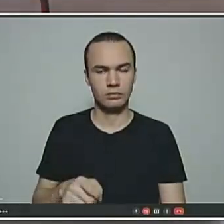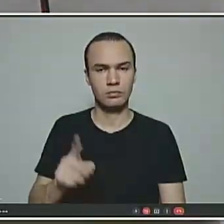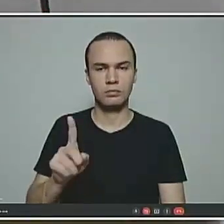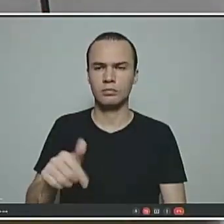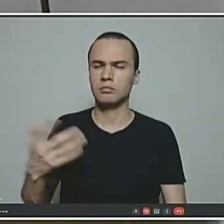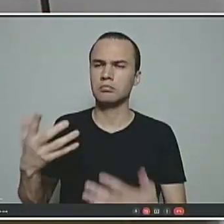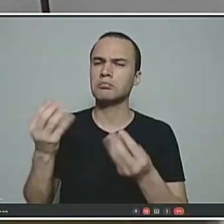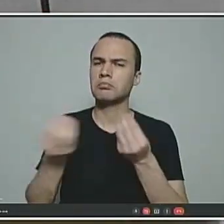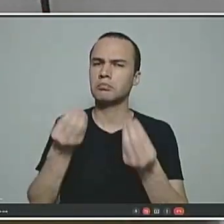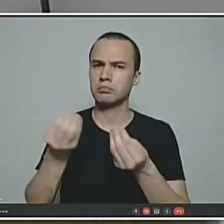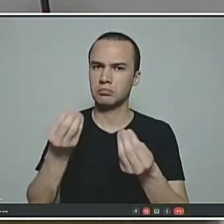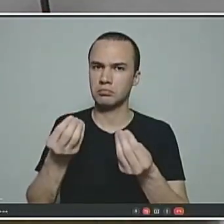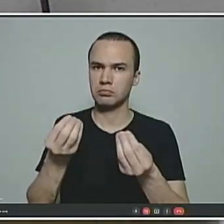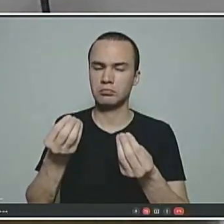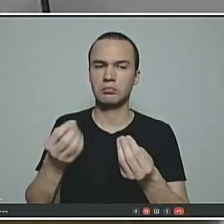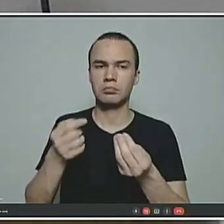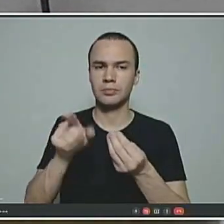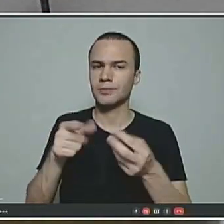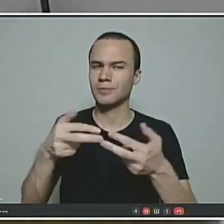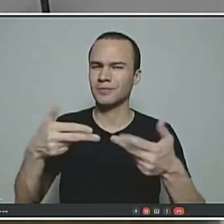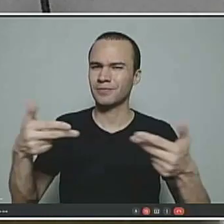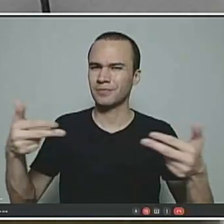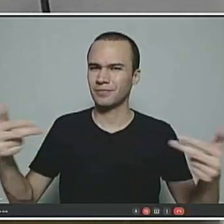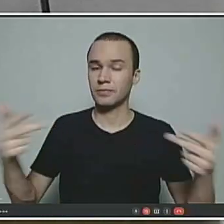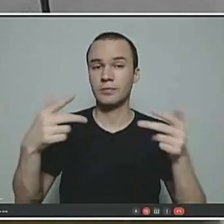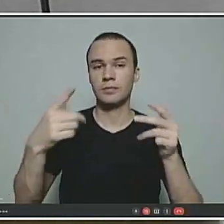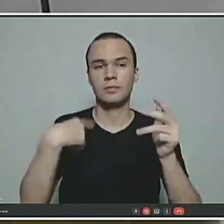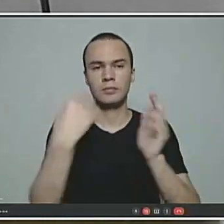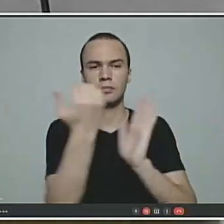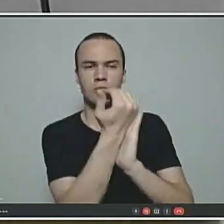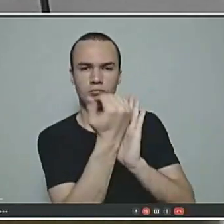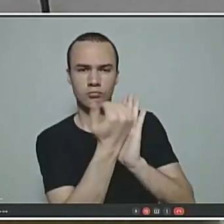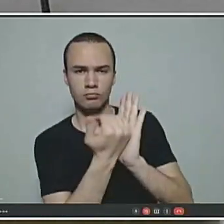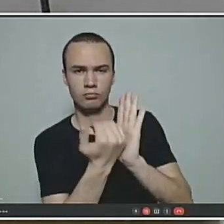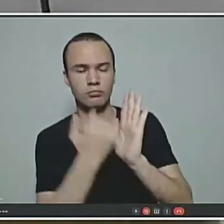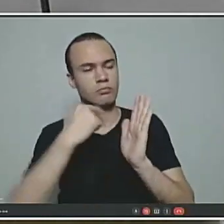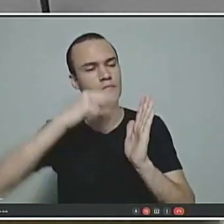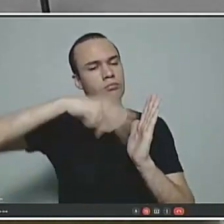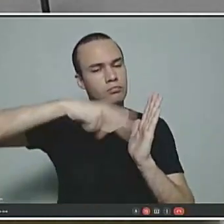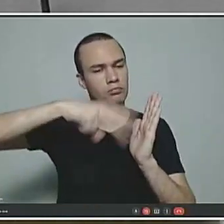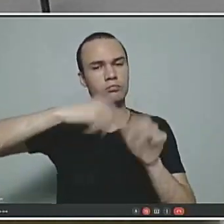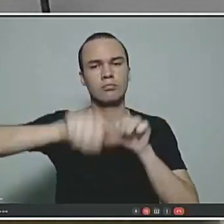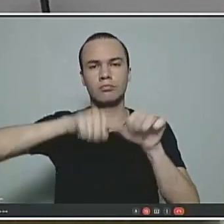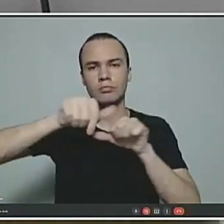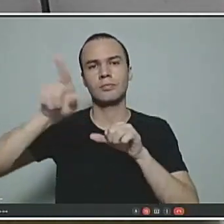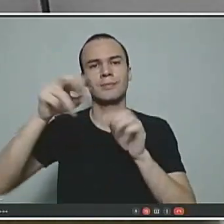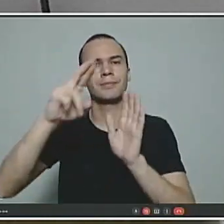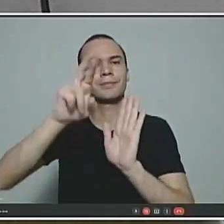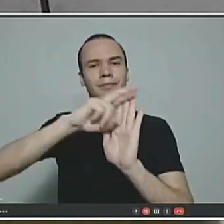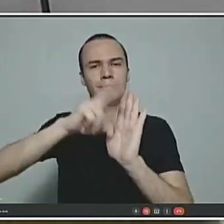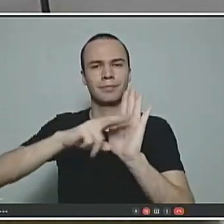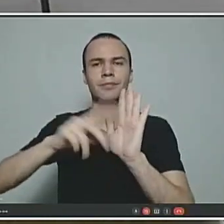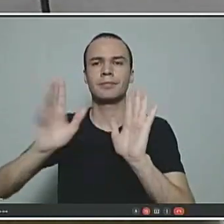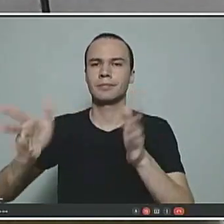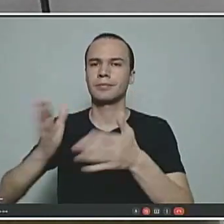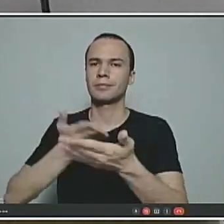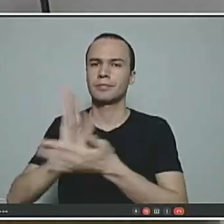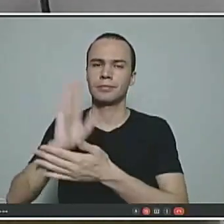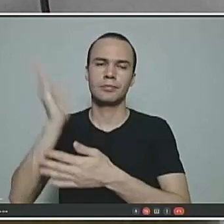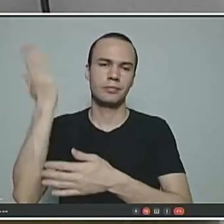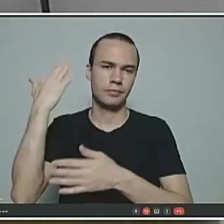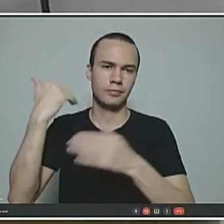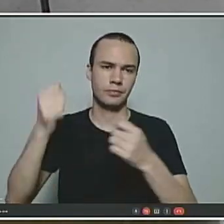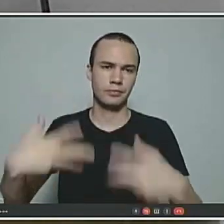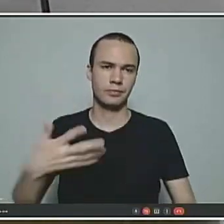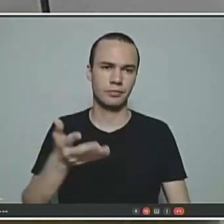tirei isso? Vários. Vários regimes próprios que já fizeram reforma deixaram essa regra pelo aquilo que eu falei anteriormente